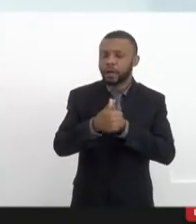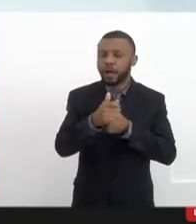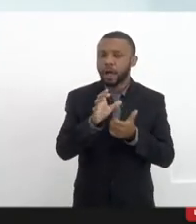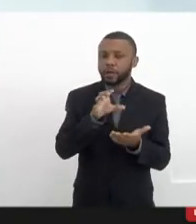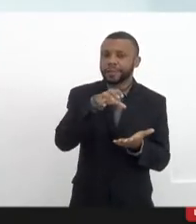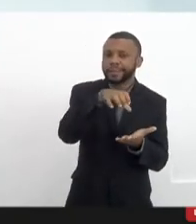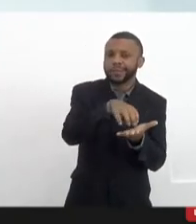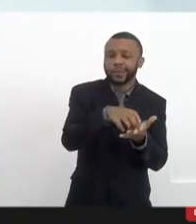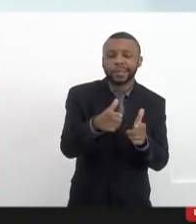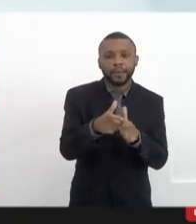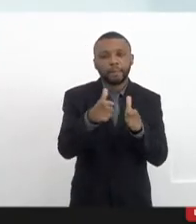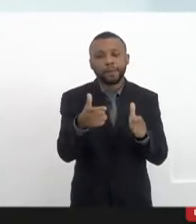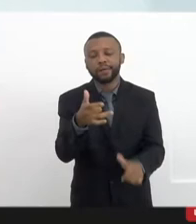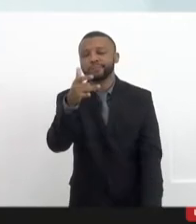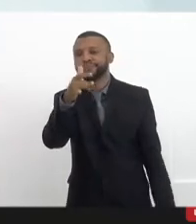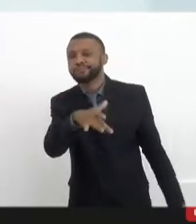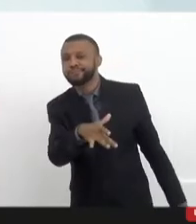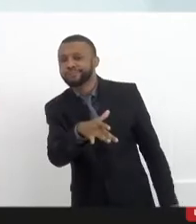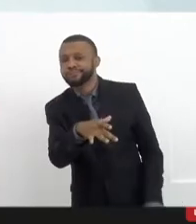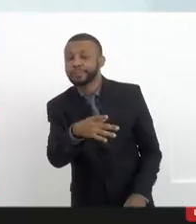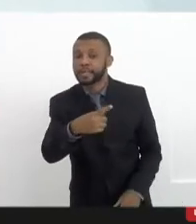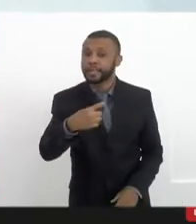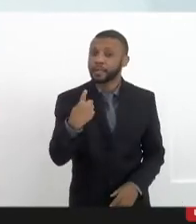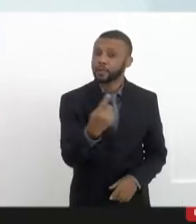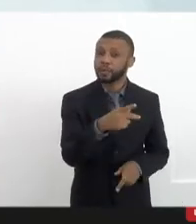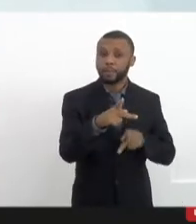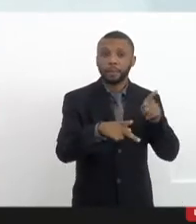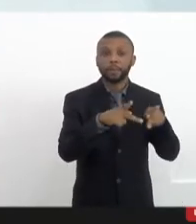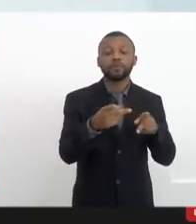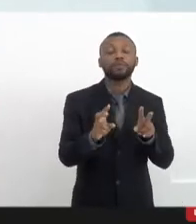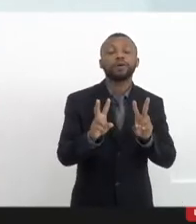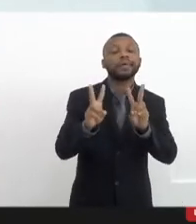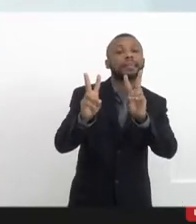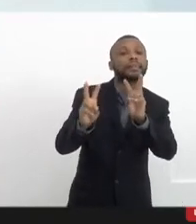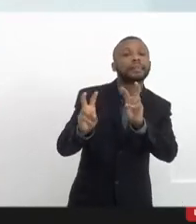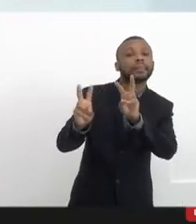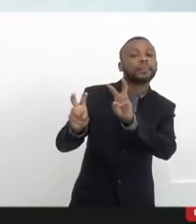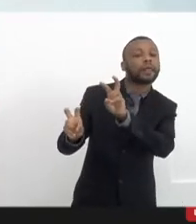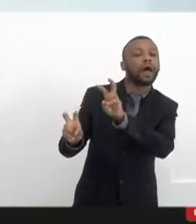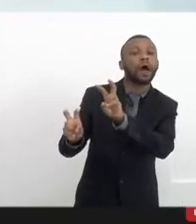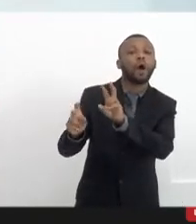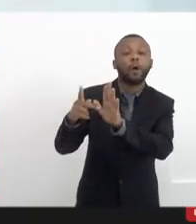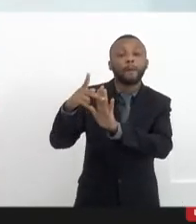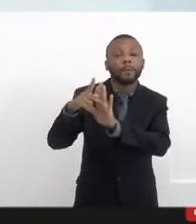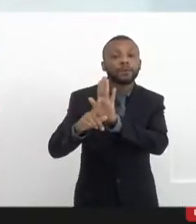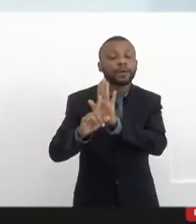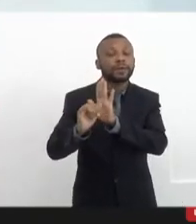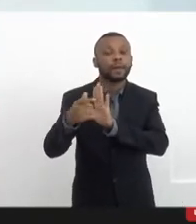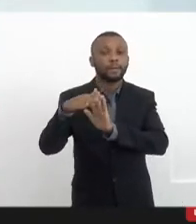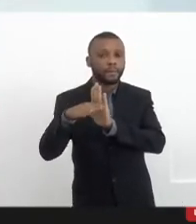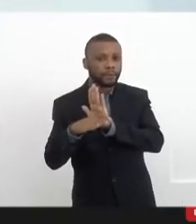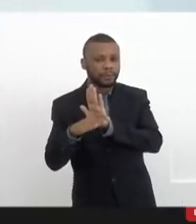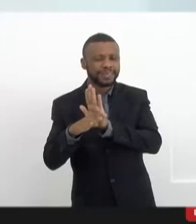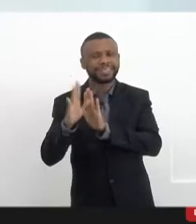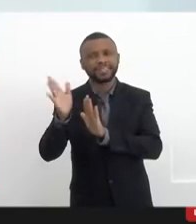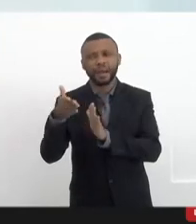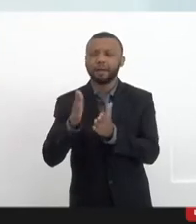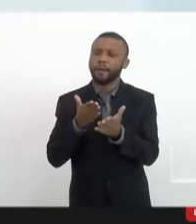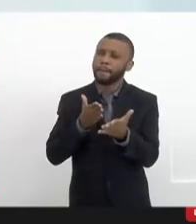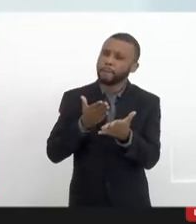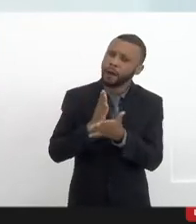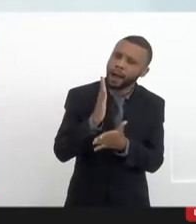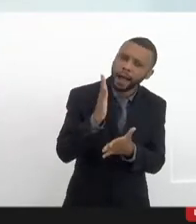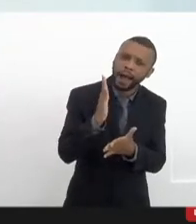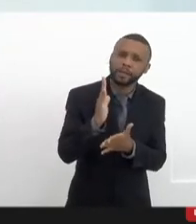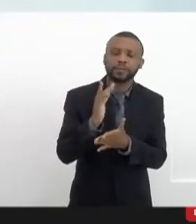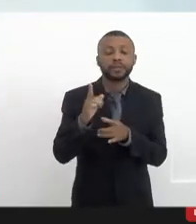marginalizado da nossa população. Não vou citar os projetos de lei, tanto o que já foi aprovado quanto aqueles